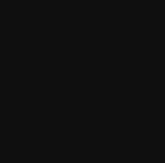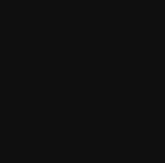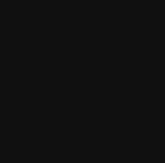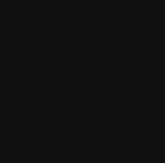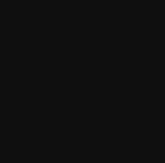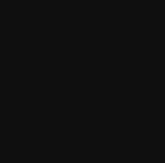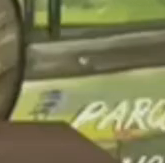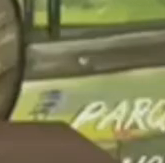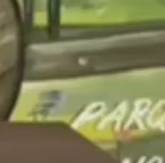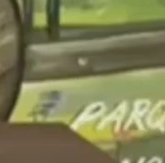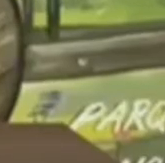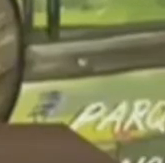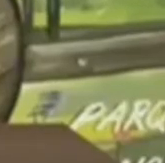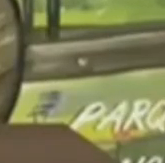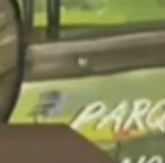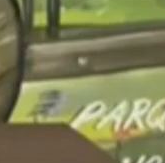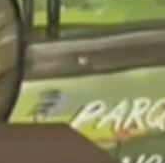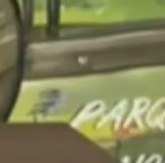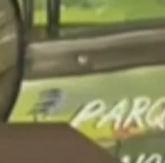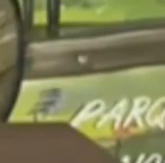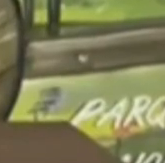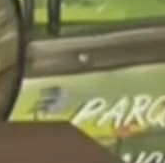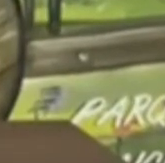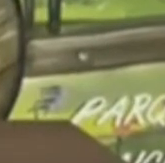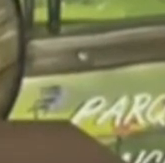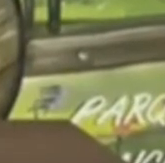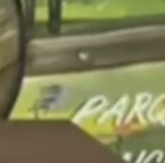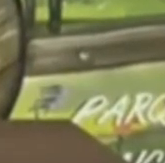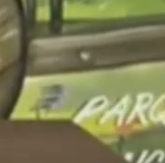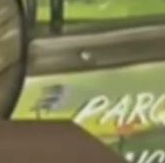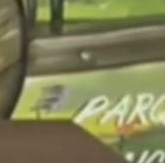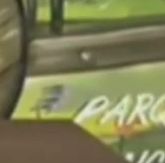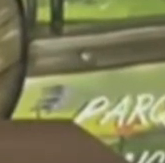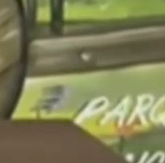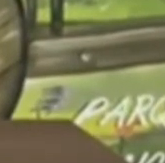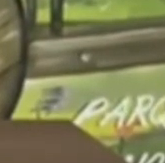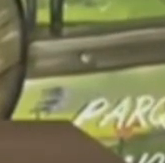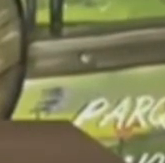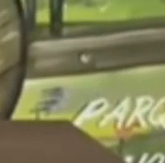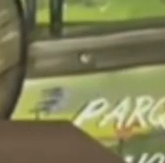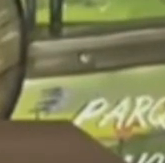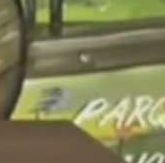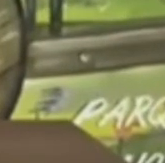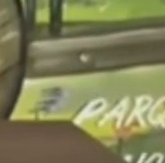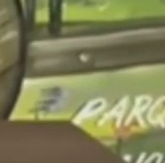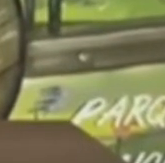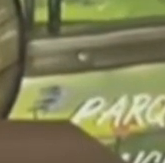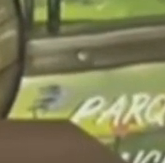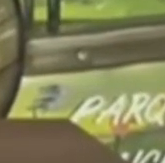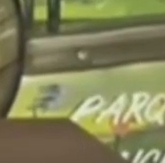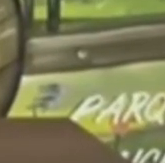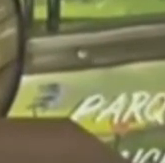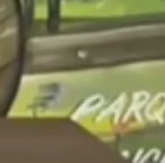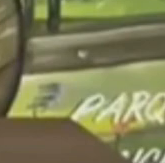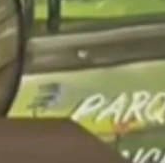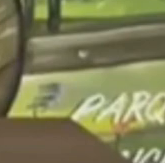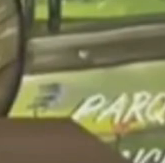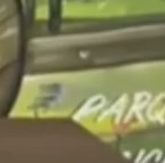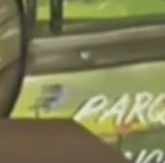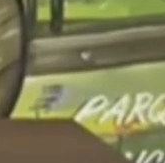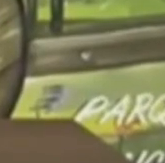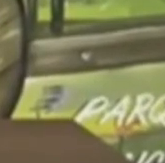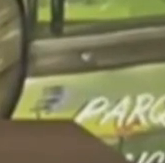entre em contato com o município de Cristiúma que o professor será ou o profissional que expôs que